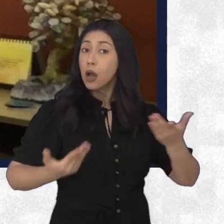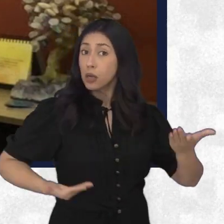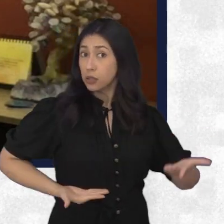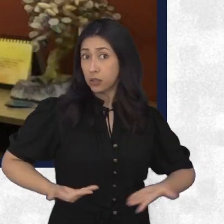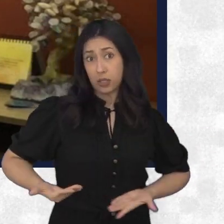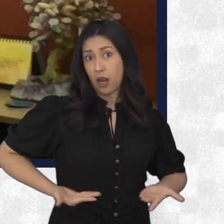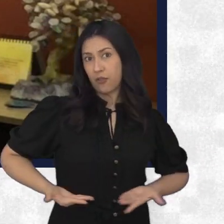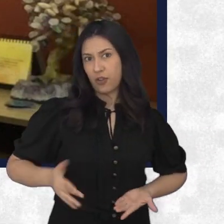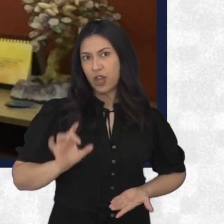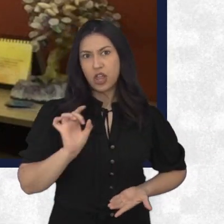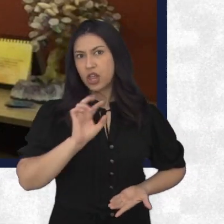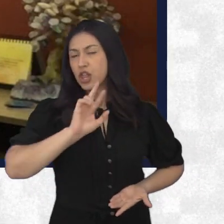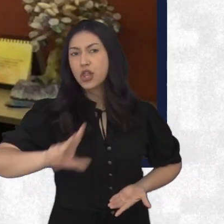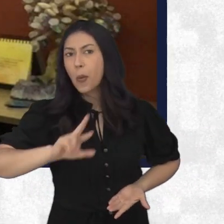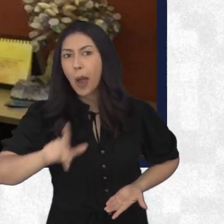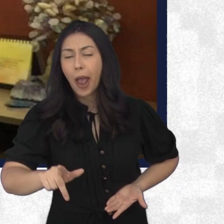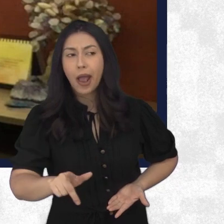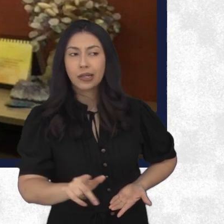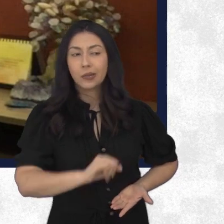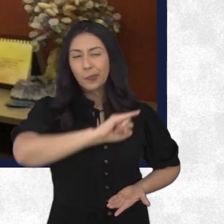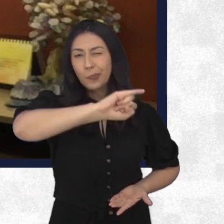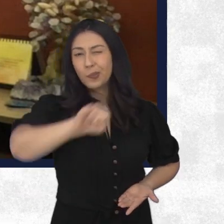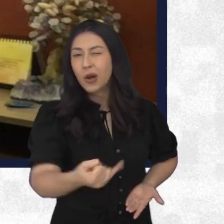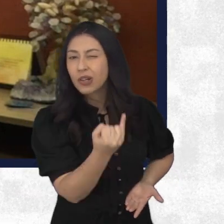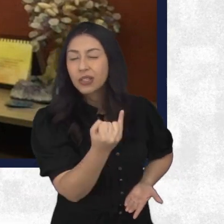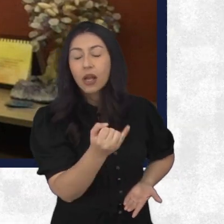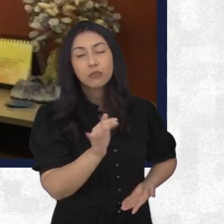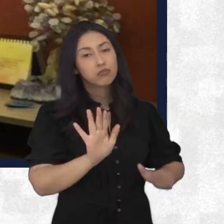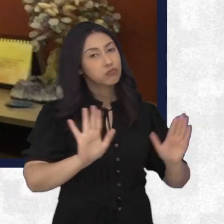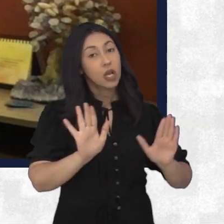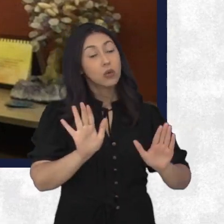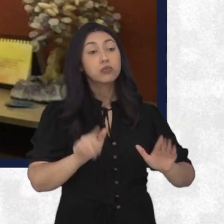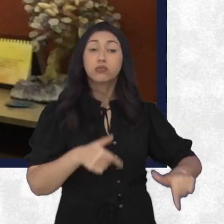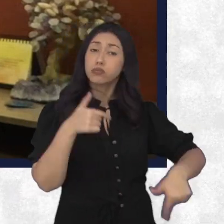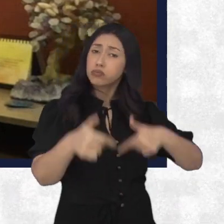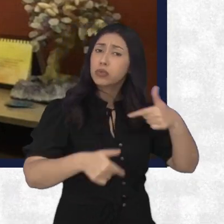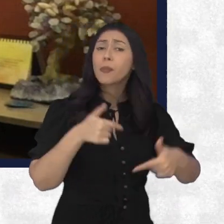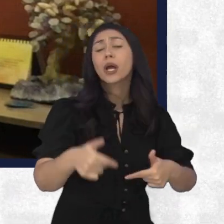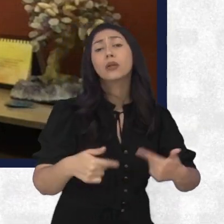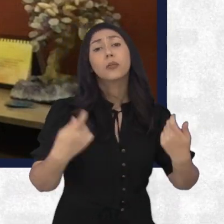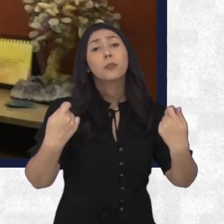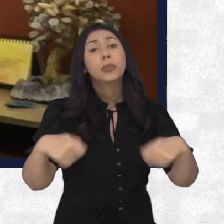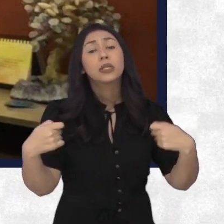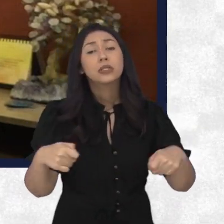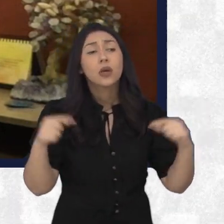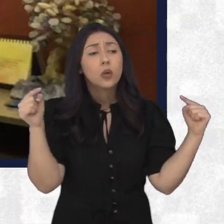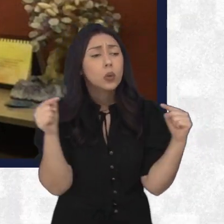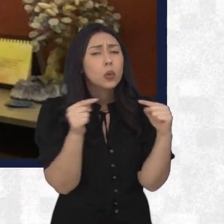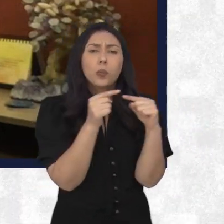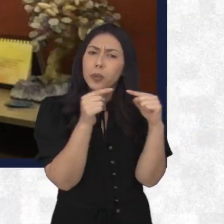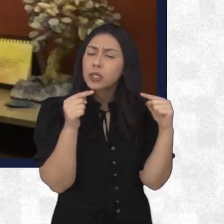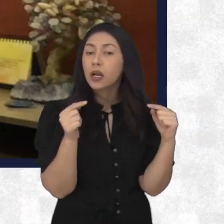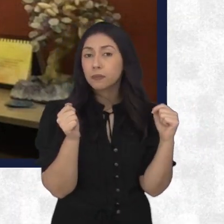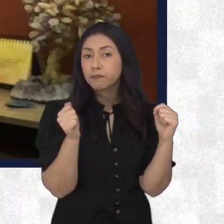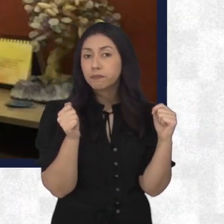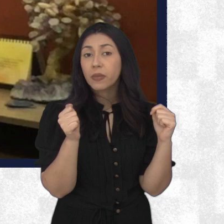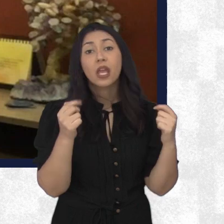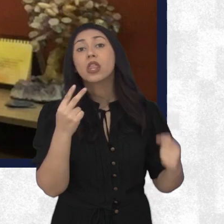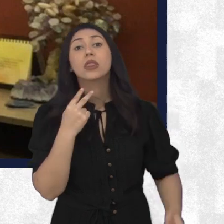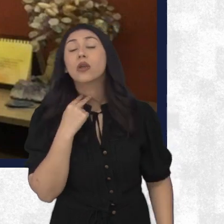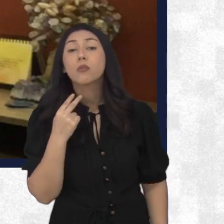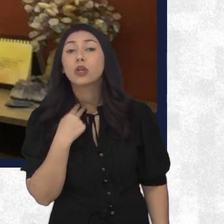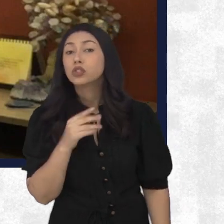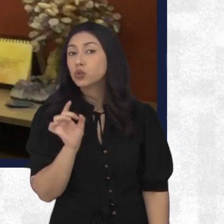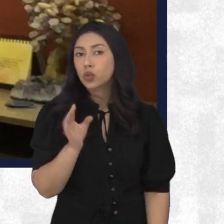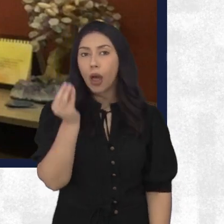público e não se servir da máquina, não se servir do Estado. Isso quer dizer, tem que ter vocação para realizar aquela atividade. Não